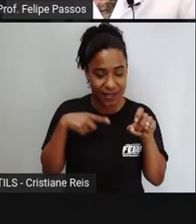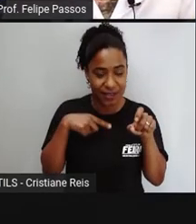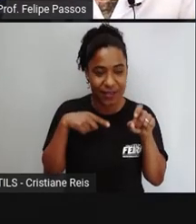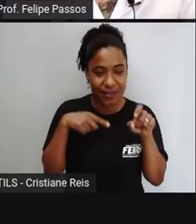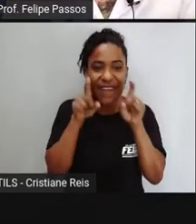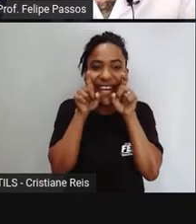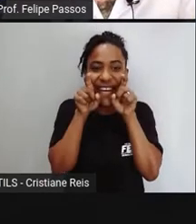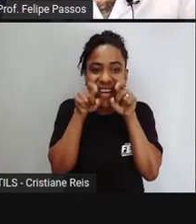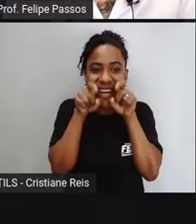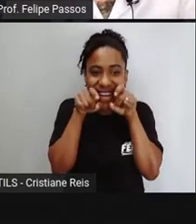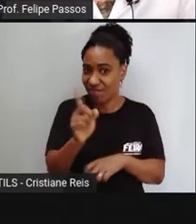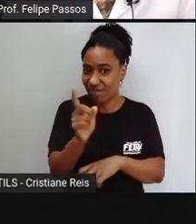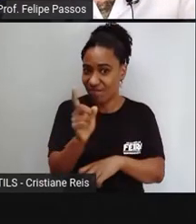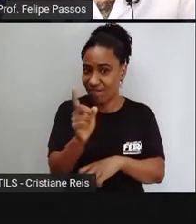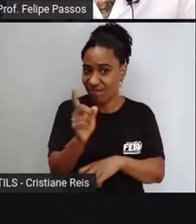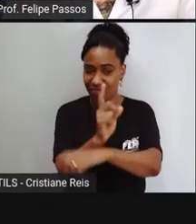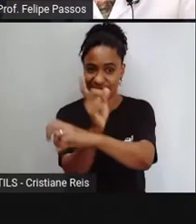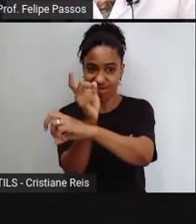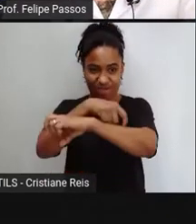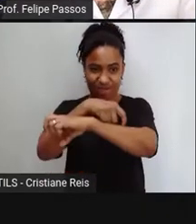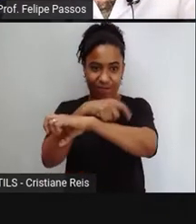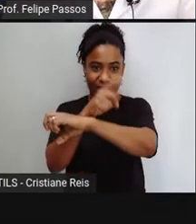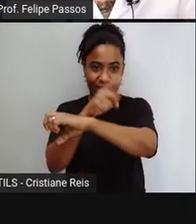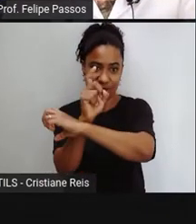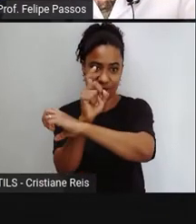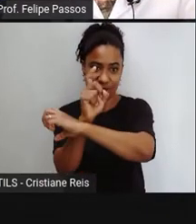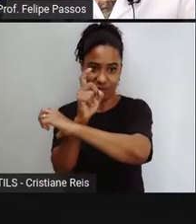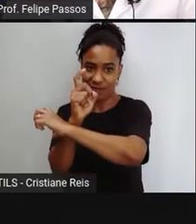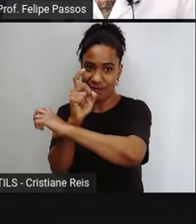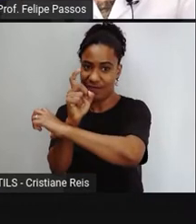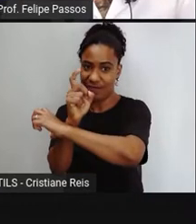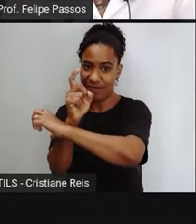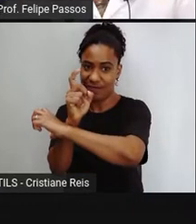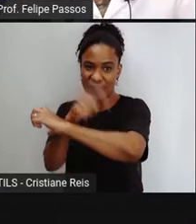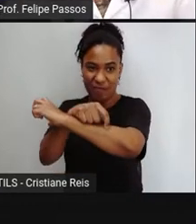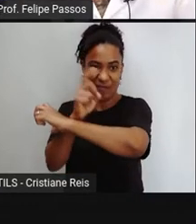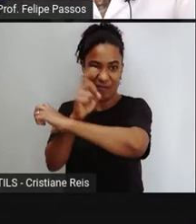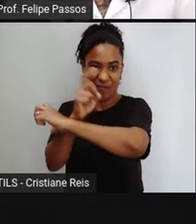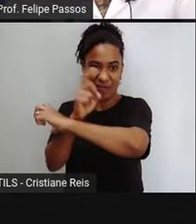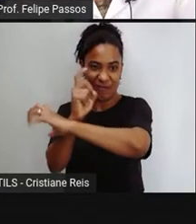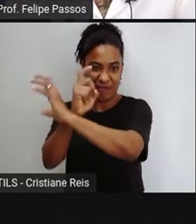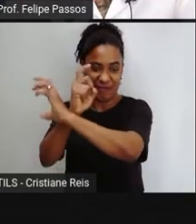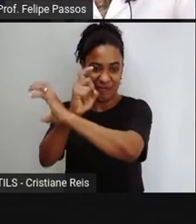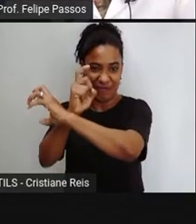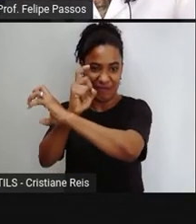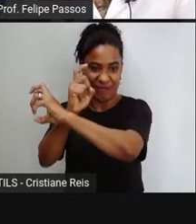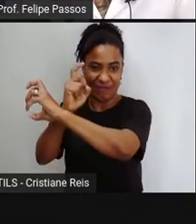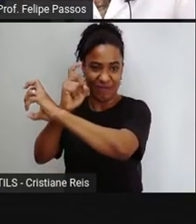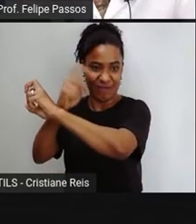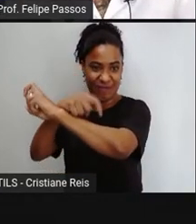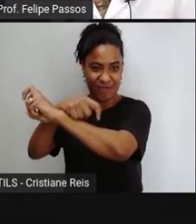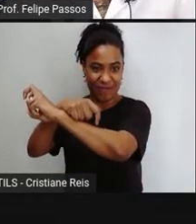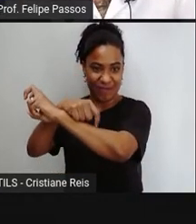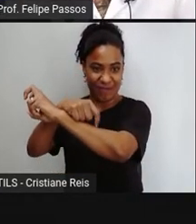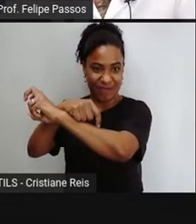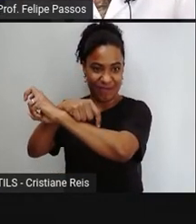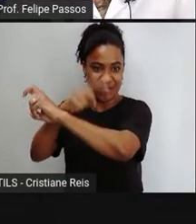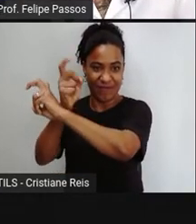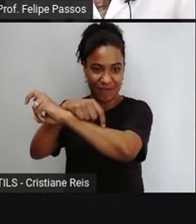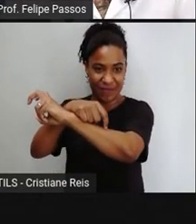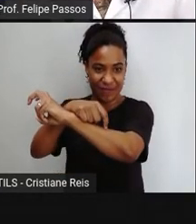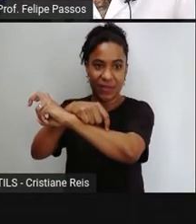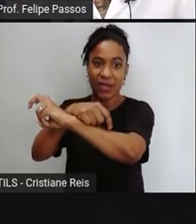vocês, eles têm esse órgão, que é um ferrão, né? É um aguilhão, uma agulha no final do abdômen, onde